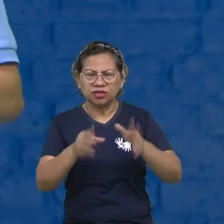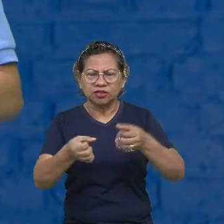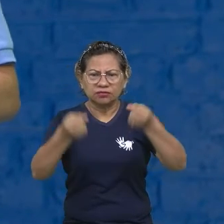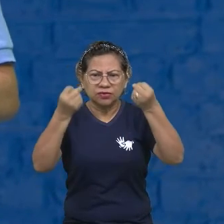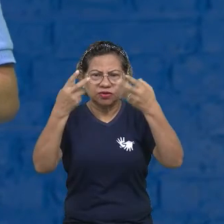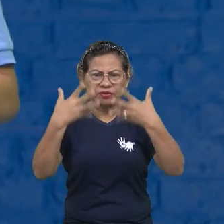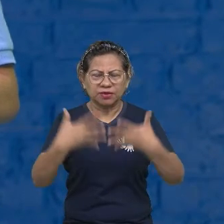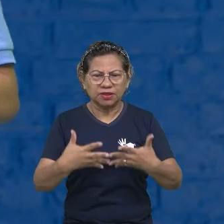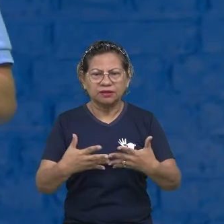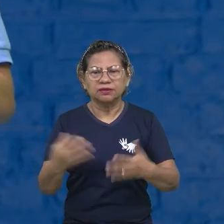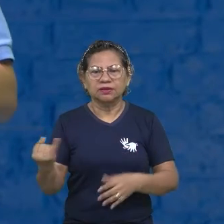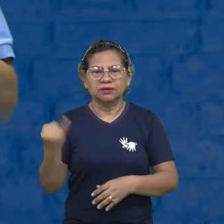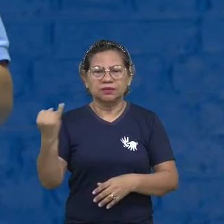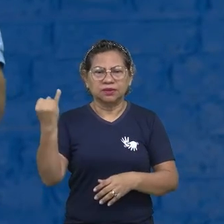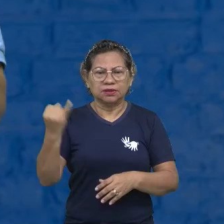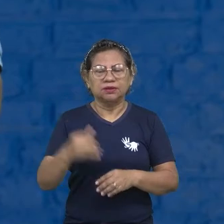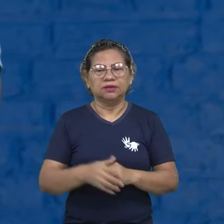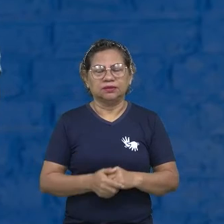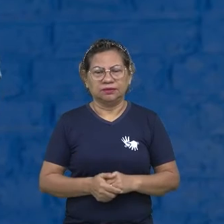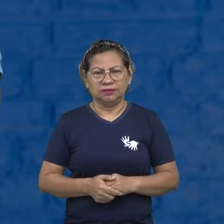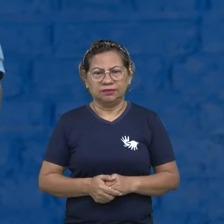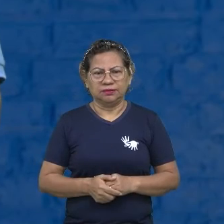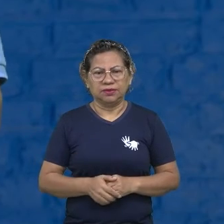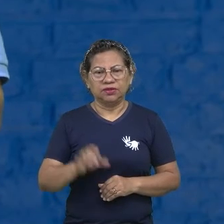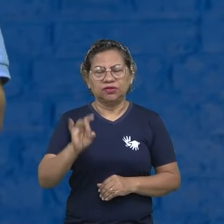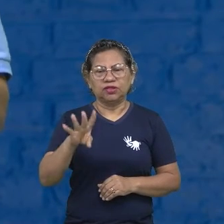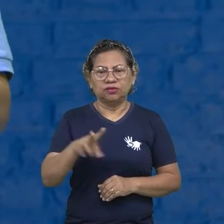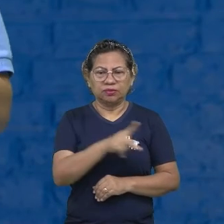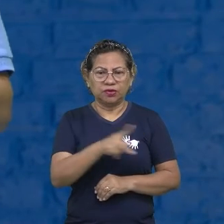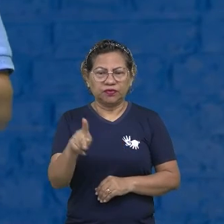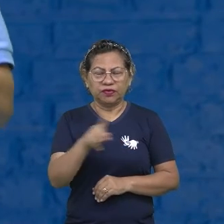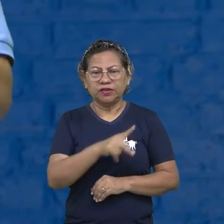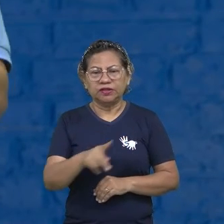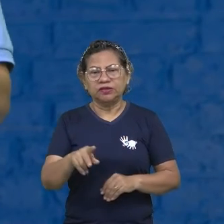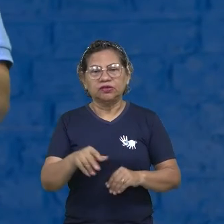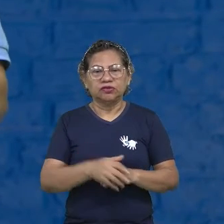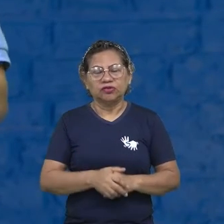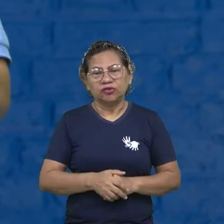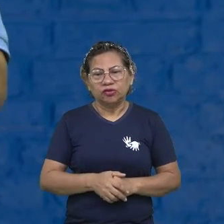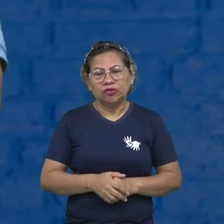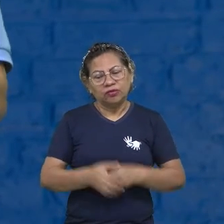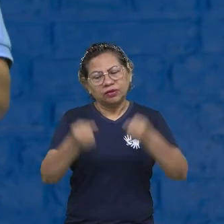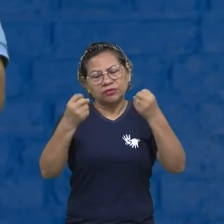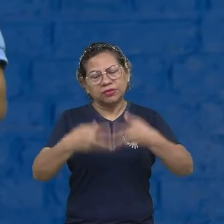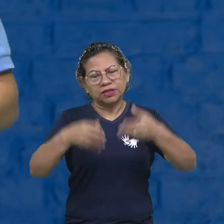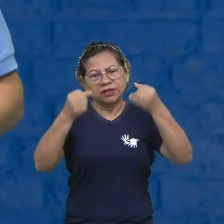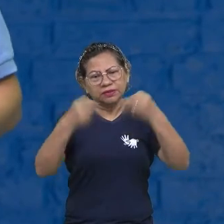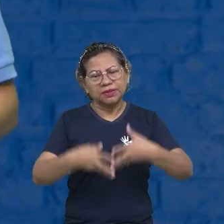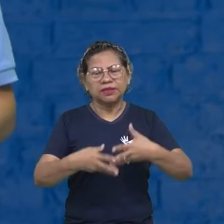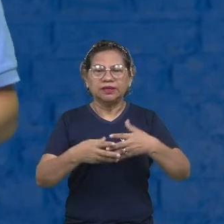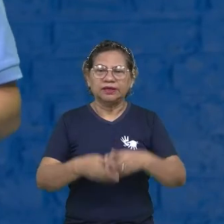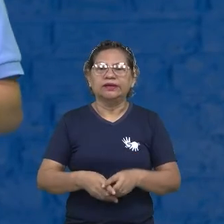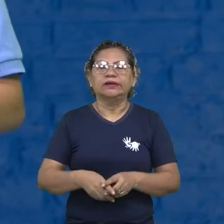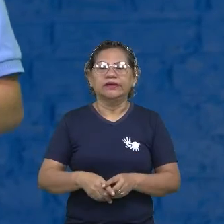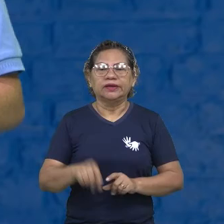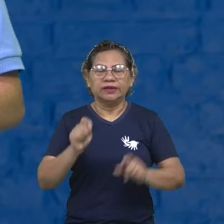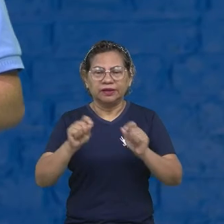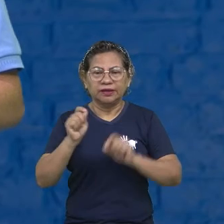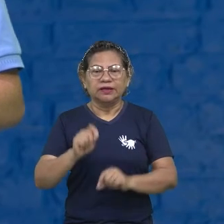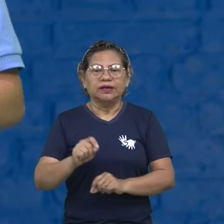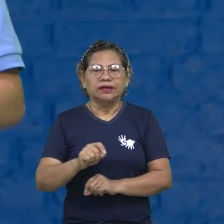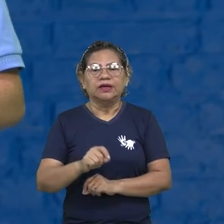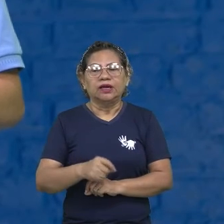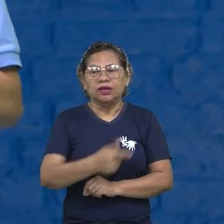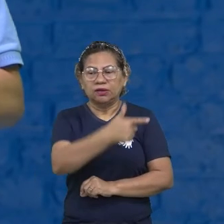Super importante. Então não adianta só eu ficar reclamando, eu tenho que também querer, eu tenho que fazer, eu tenho que superar os obstáculos.